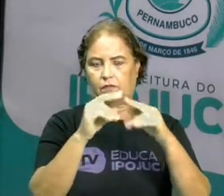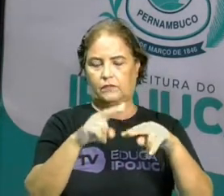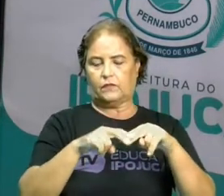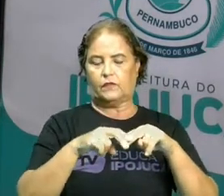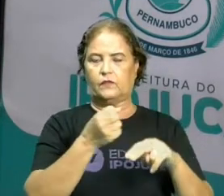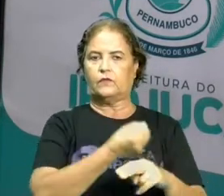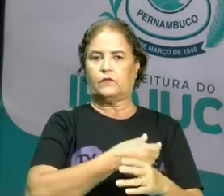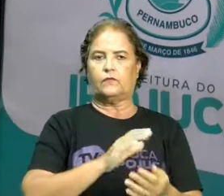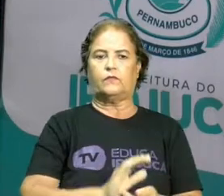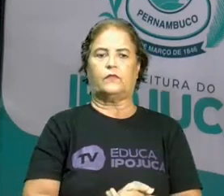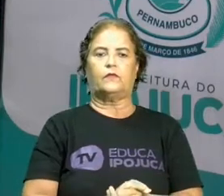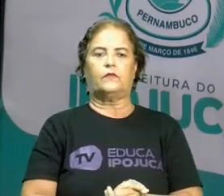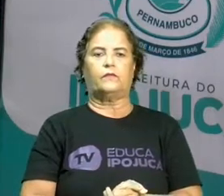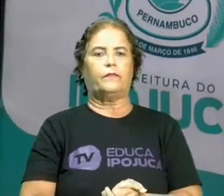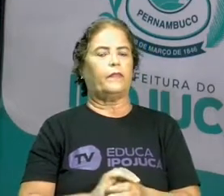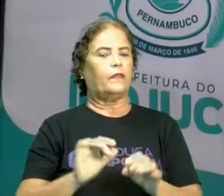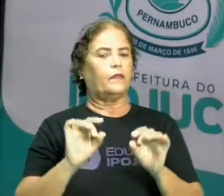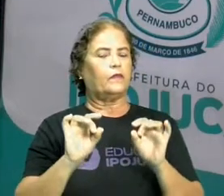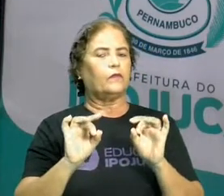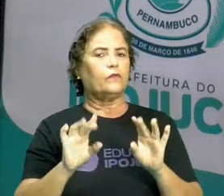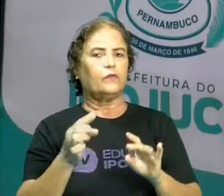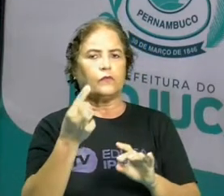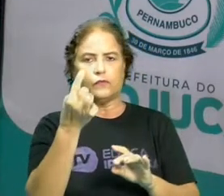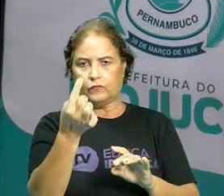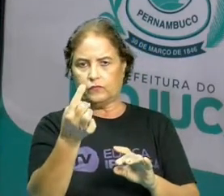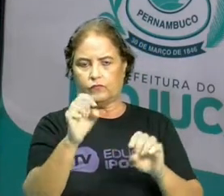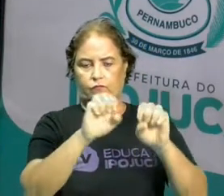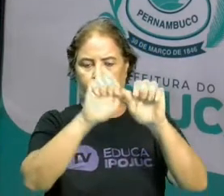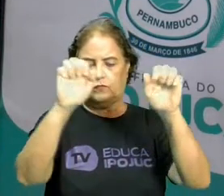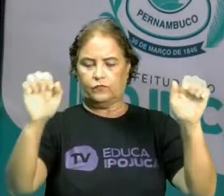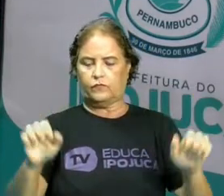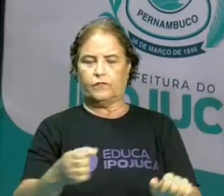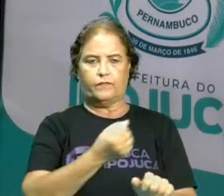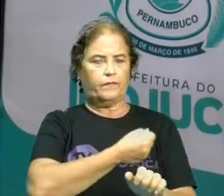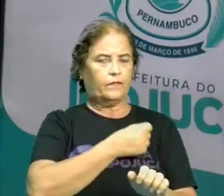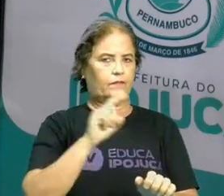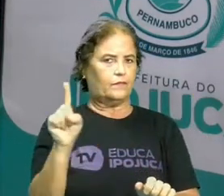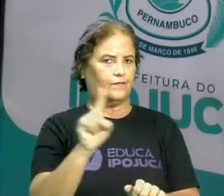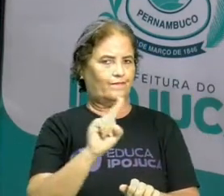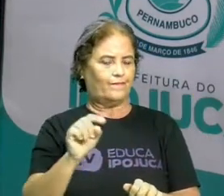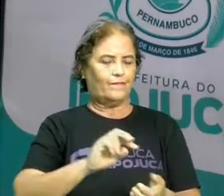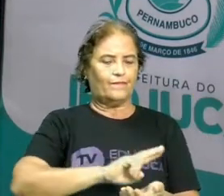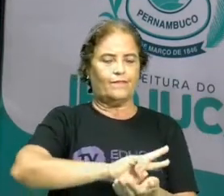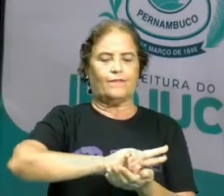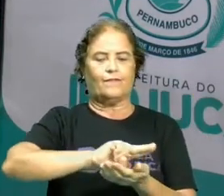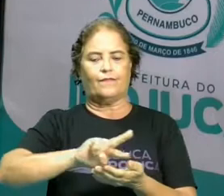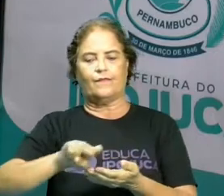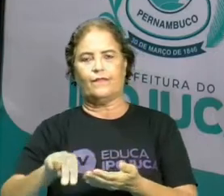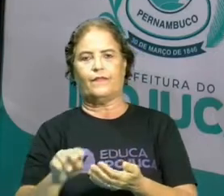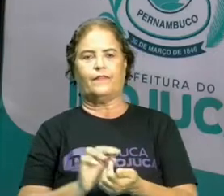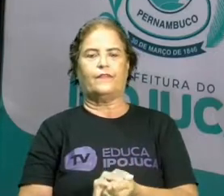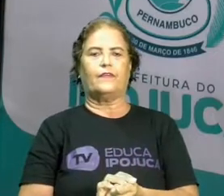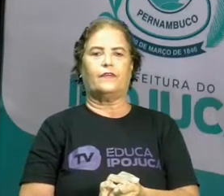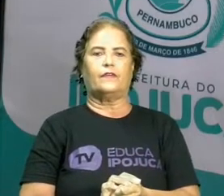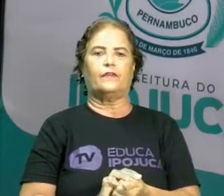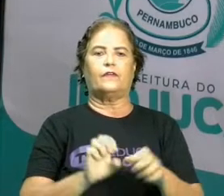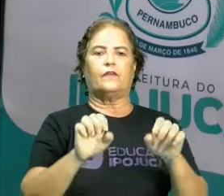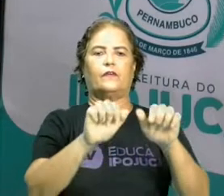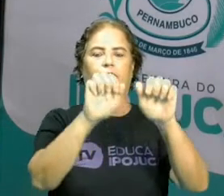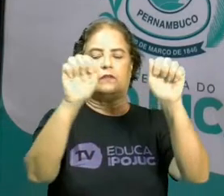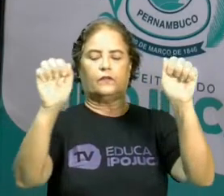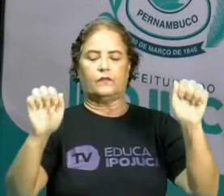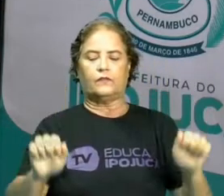Não temos apenas um sistema de numeração. Temos muitos. E esses sistemas de numeração